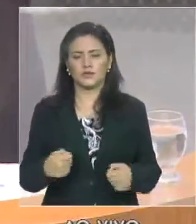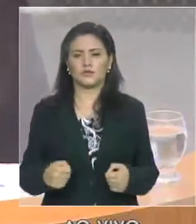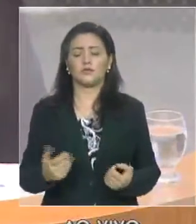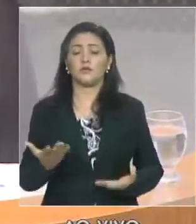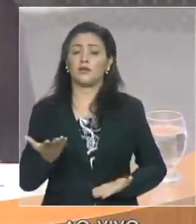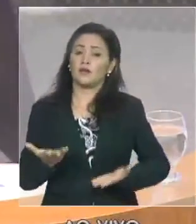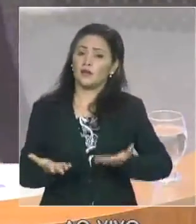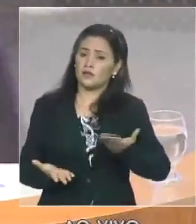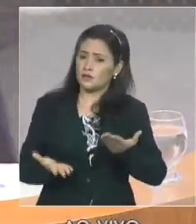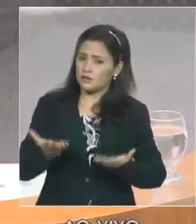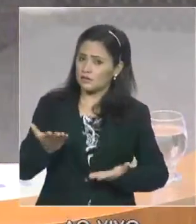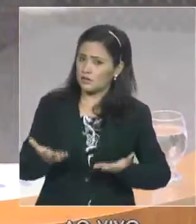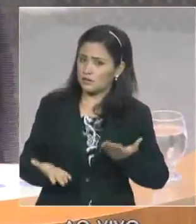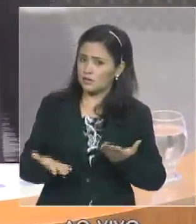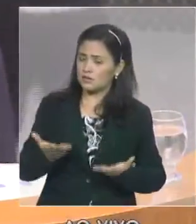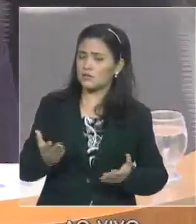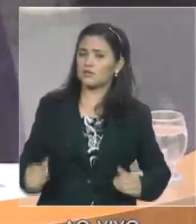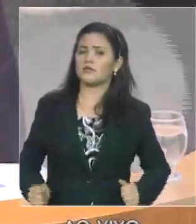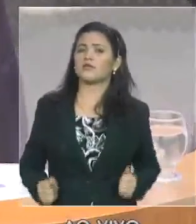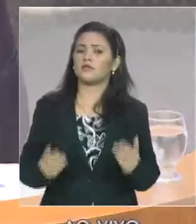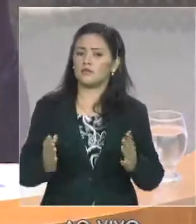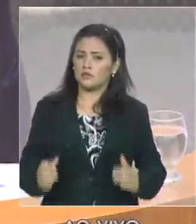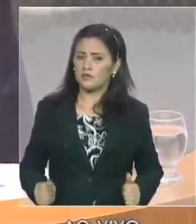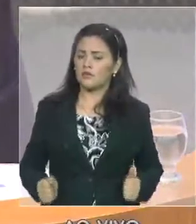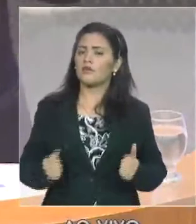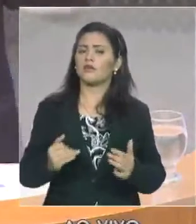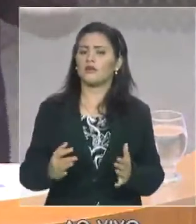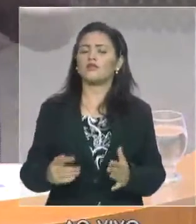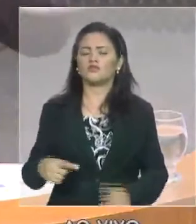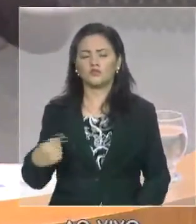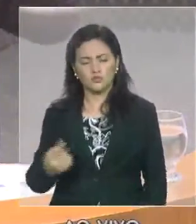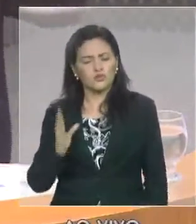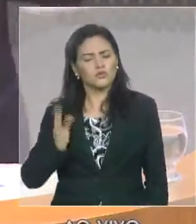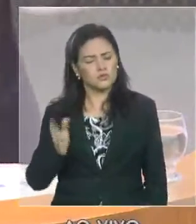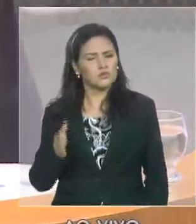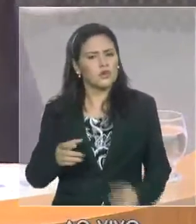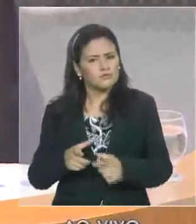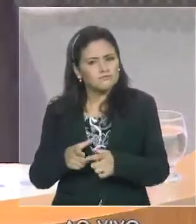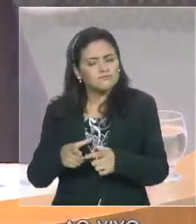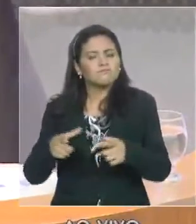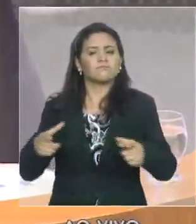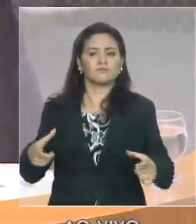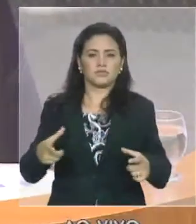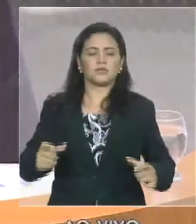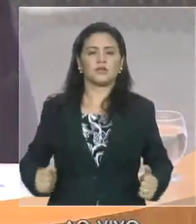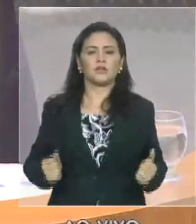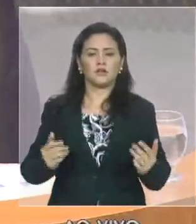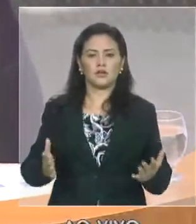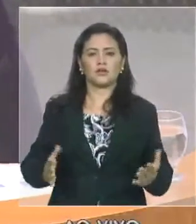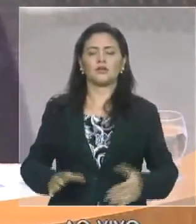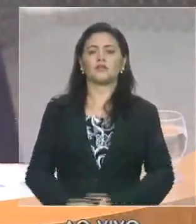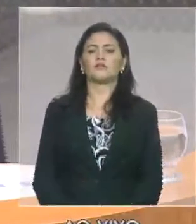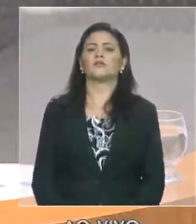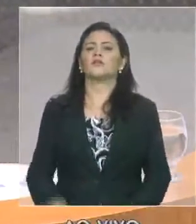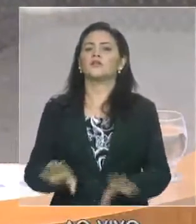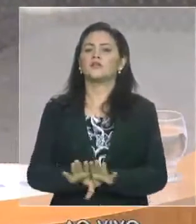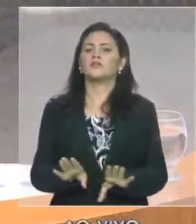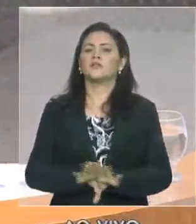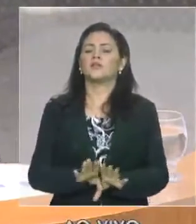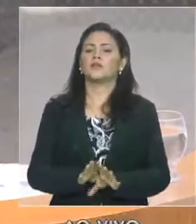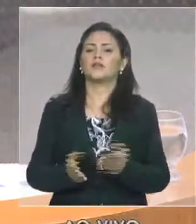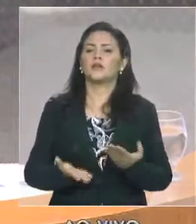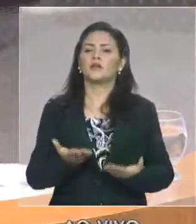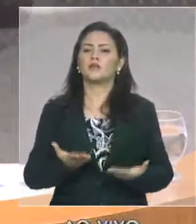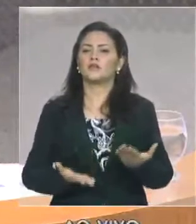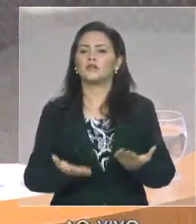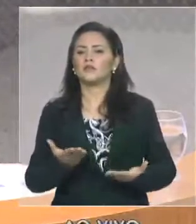curteio, e fizemos as ampliações possíveis em 2015, para isso também, no sentido do equilíbrio, nós